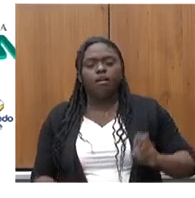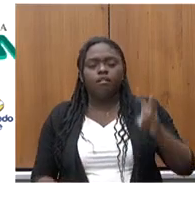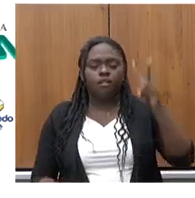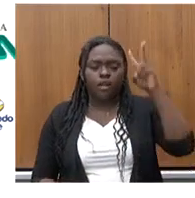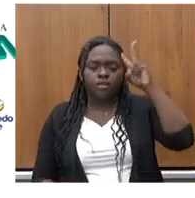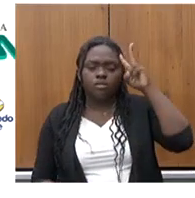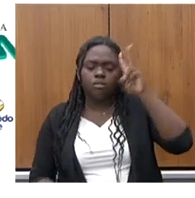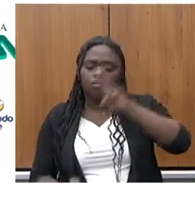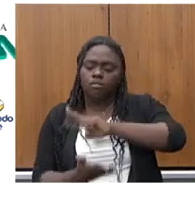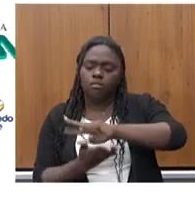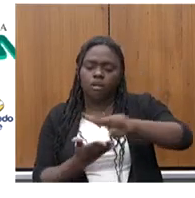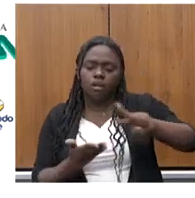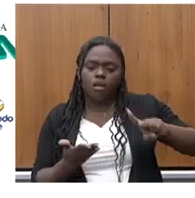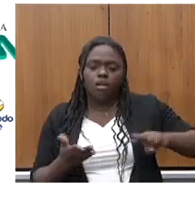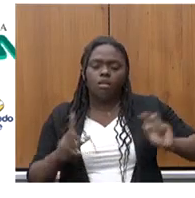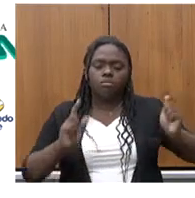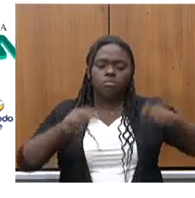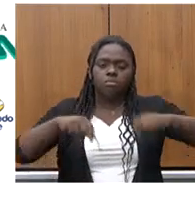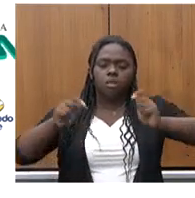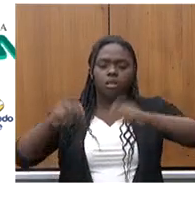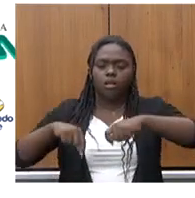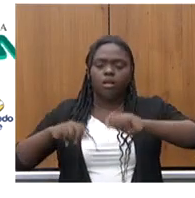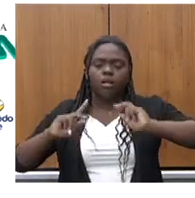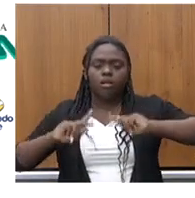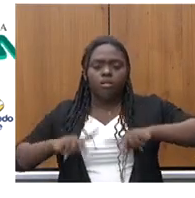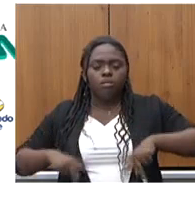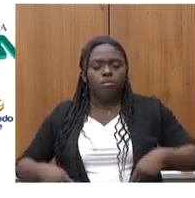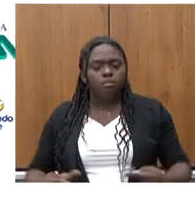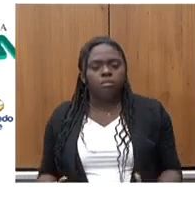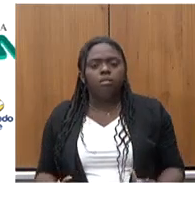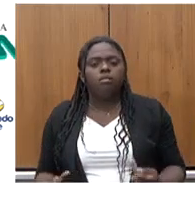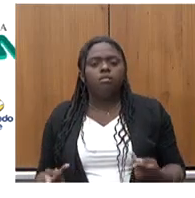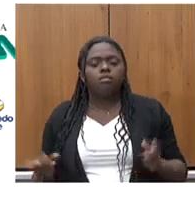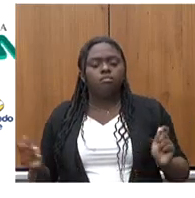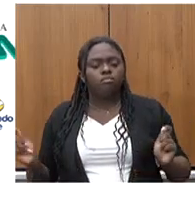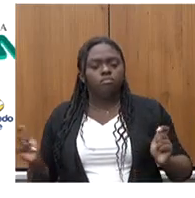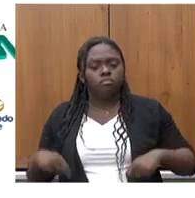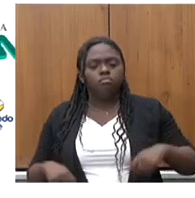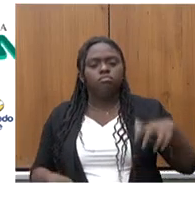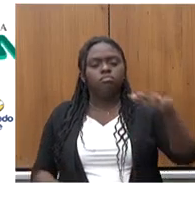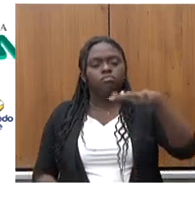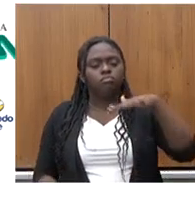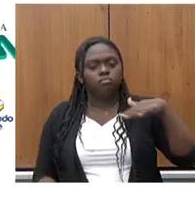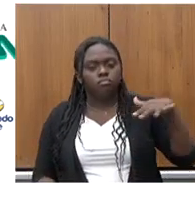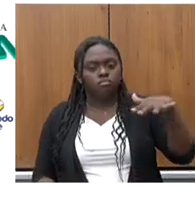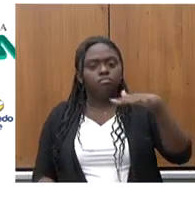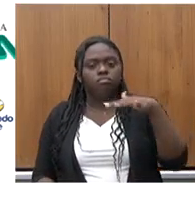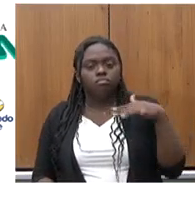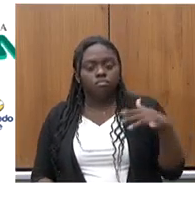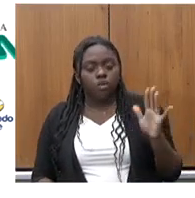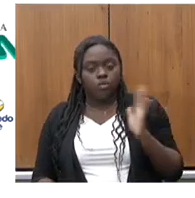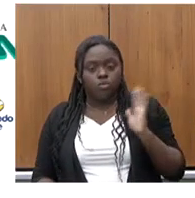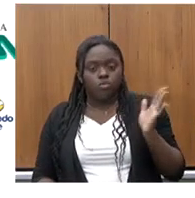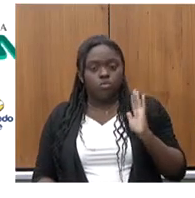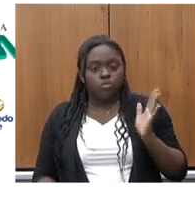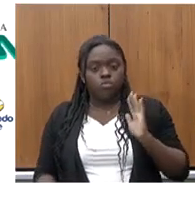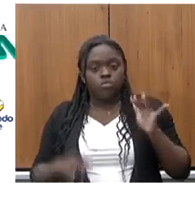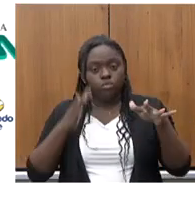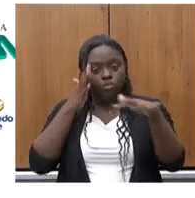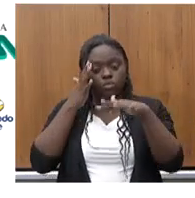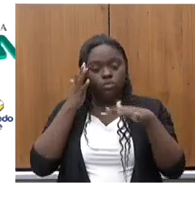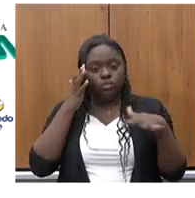potencialidades humanas, potencialidades regionais, riquezas regionais.